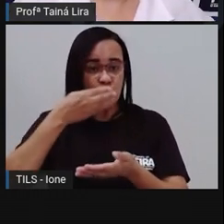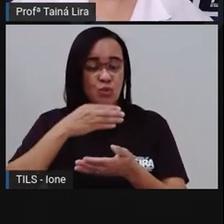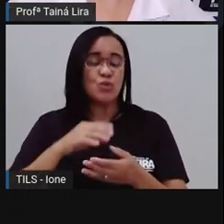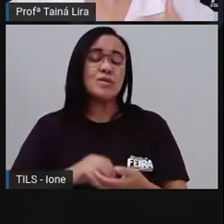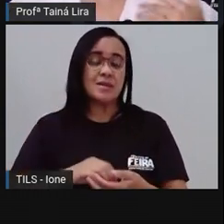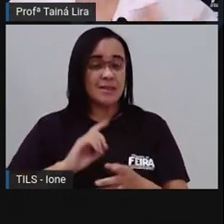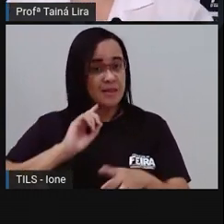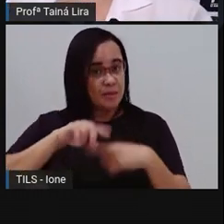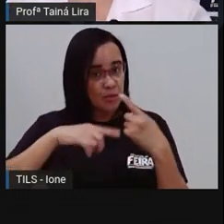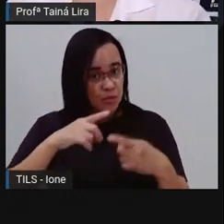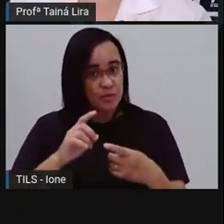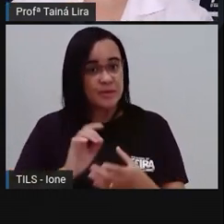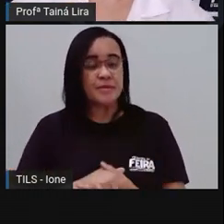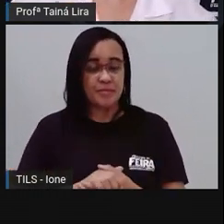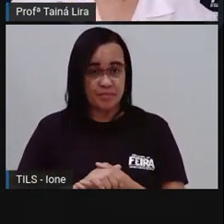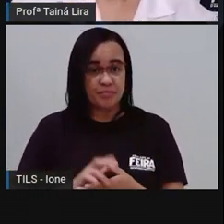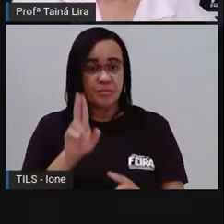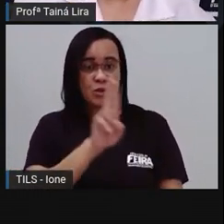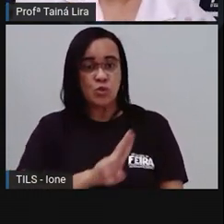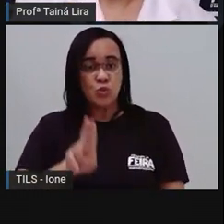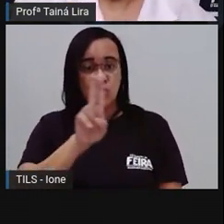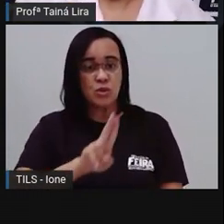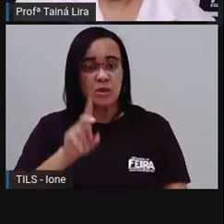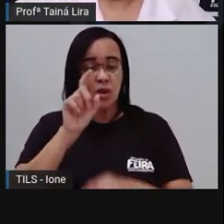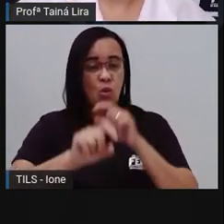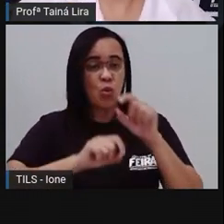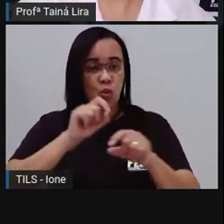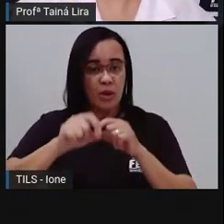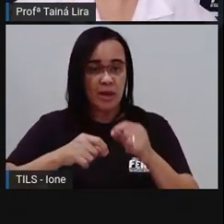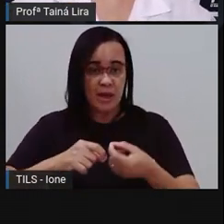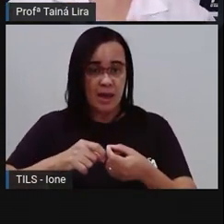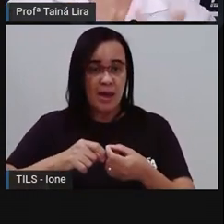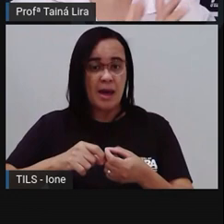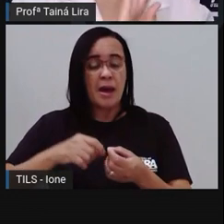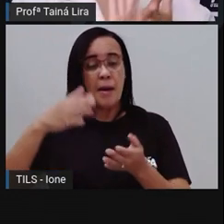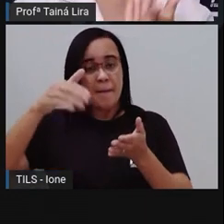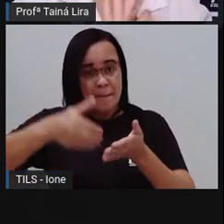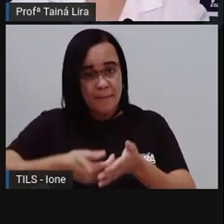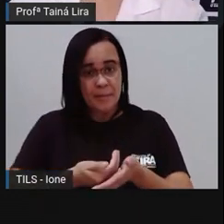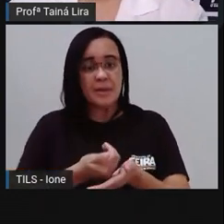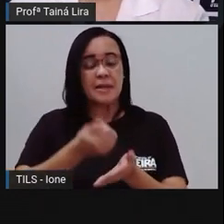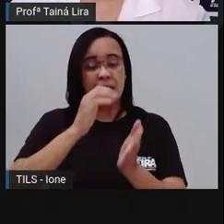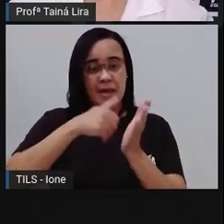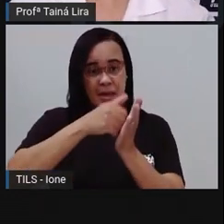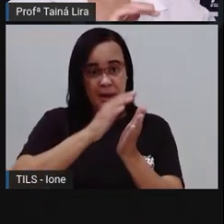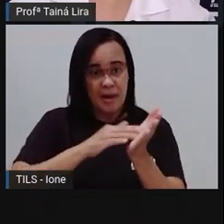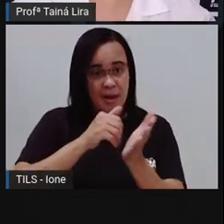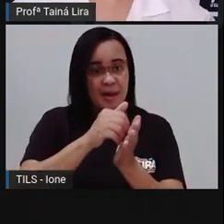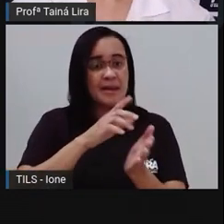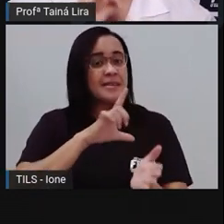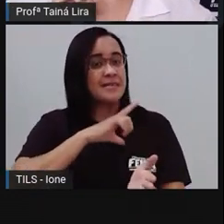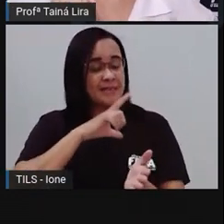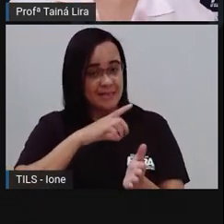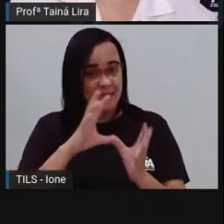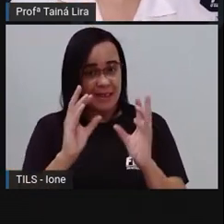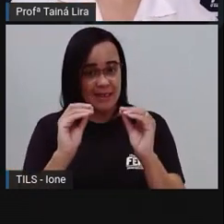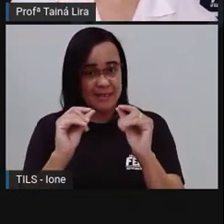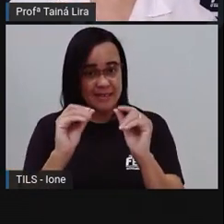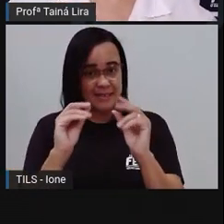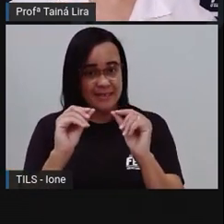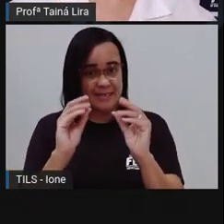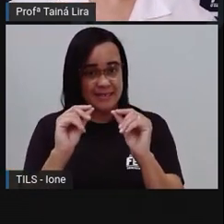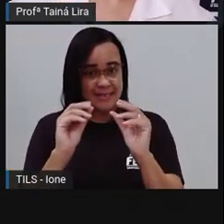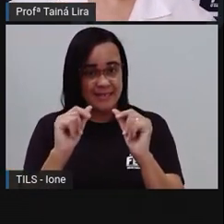enroladinho. Nós utilizamos um pouquinho de margarina para untar as mãos para não grudar, não é? Nós